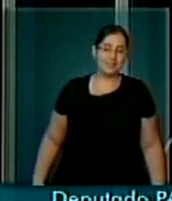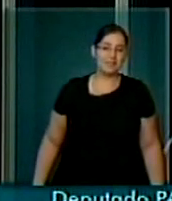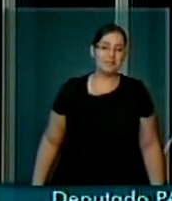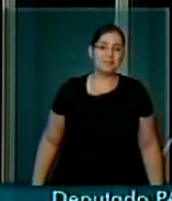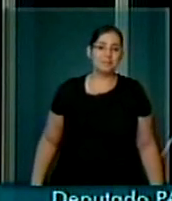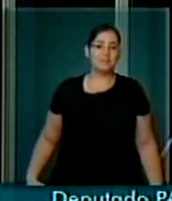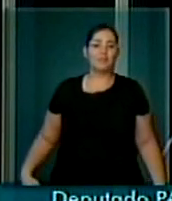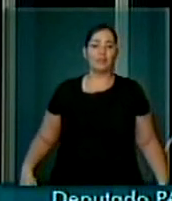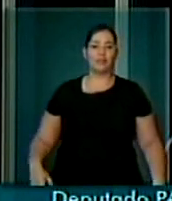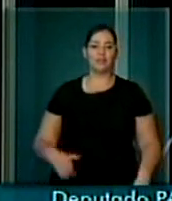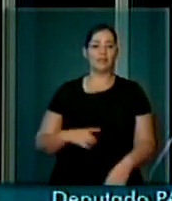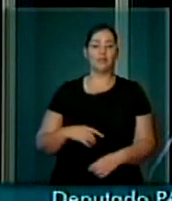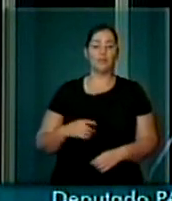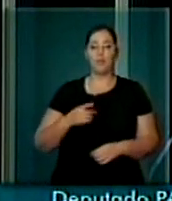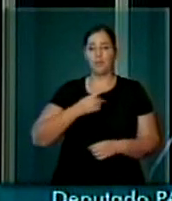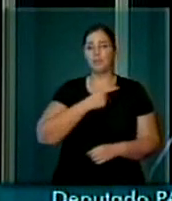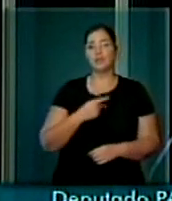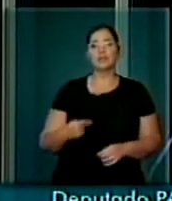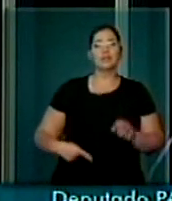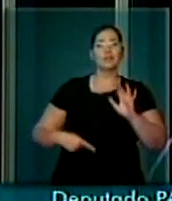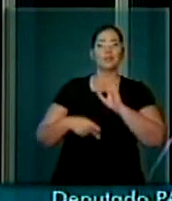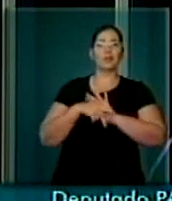Superior Tribunal de Justiça,